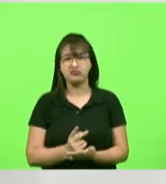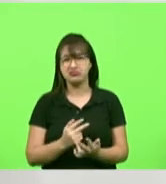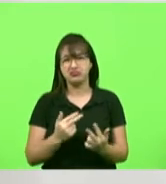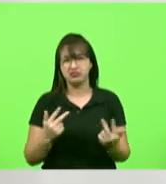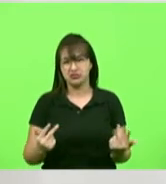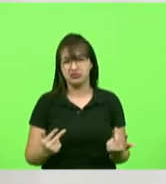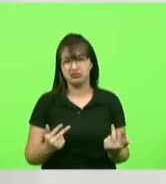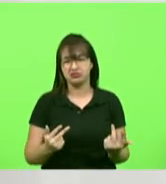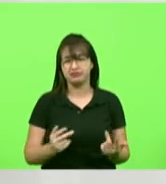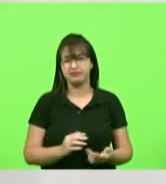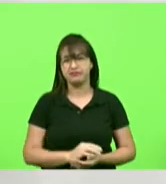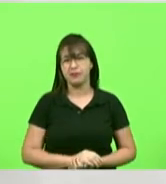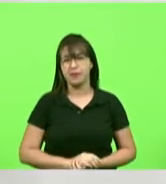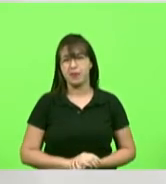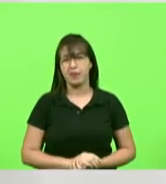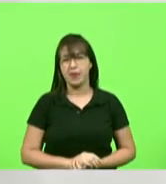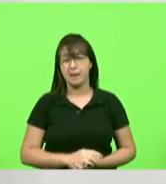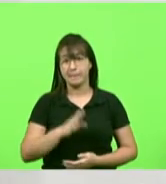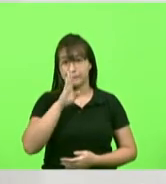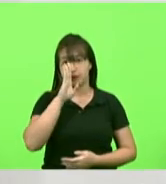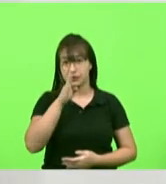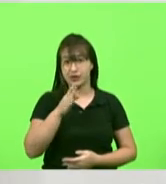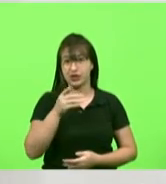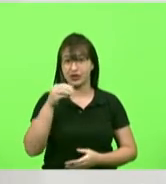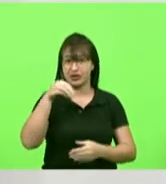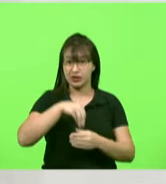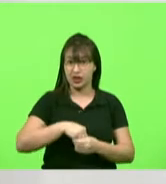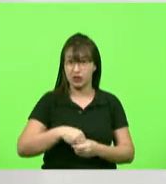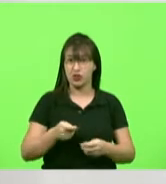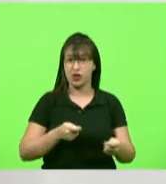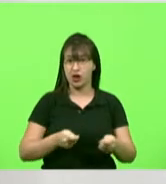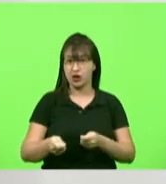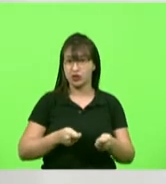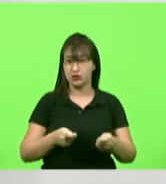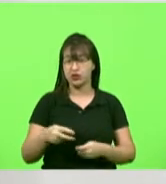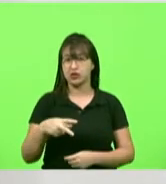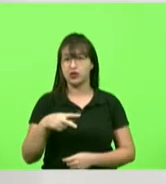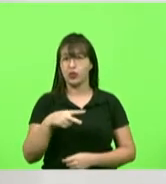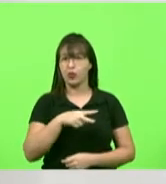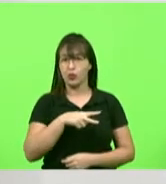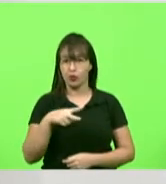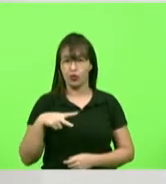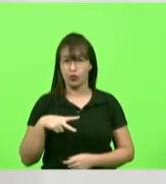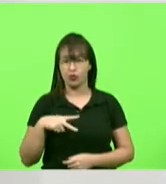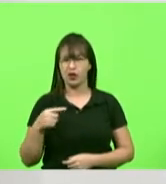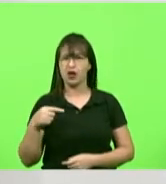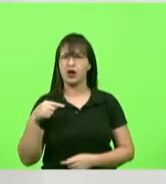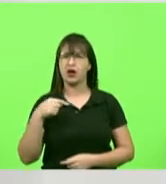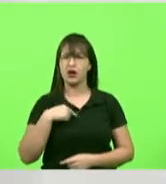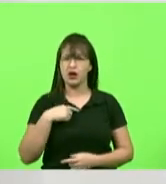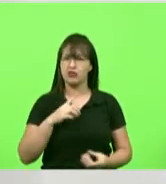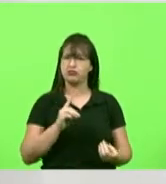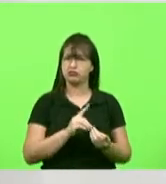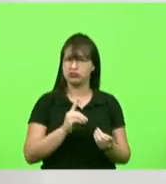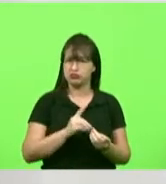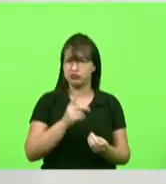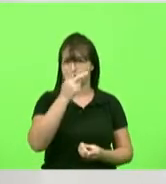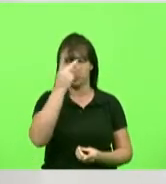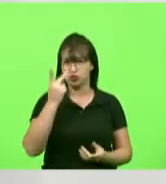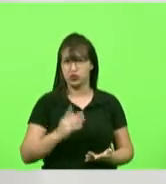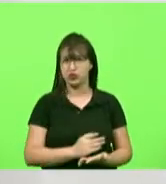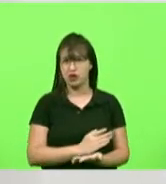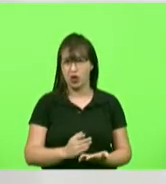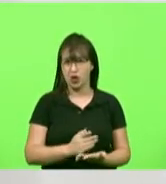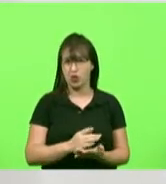prosperando principalmente dentro da administração pública fiz uma publicação essa semana atendi pessoas essa semana que são